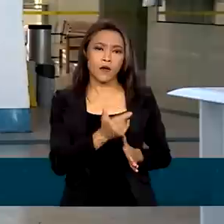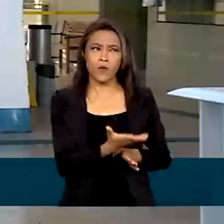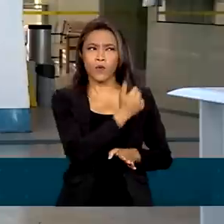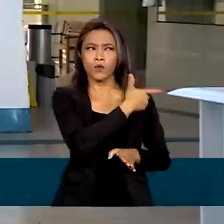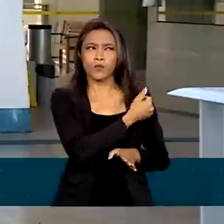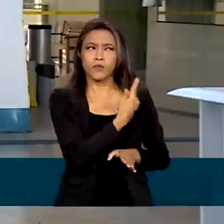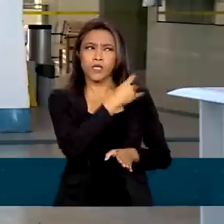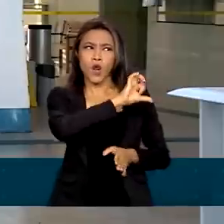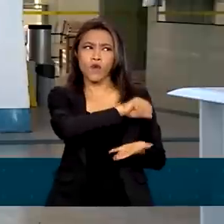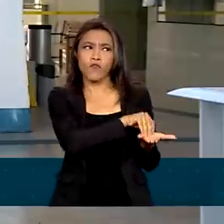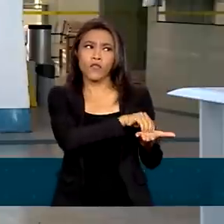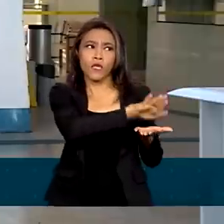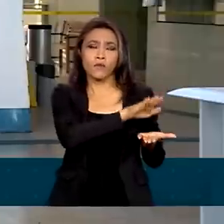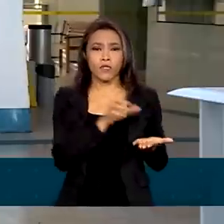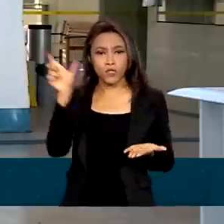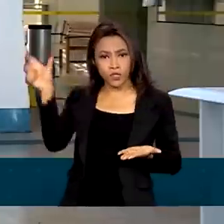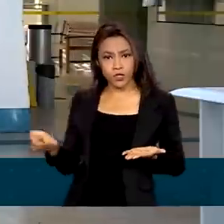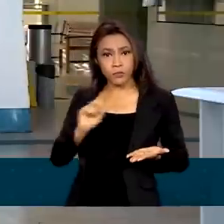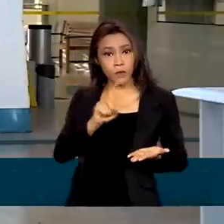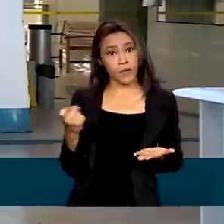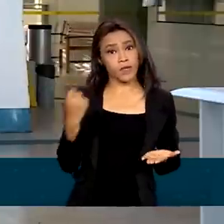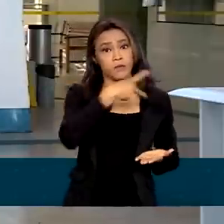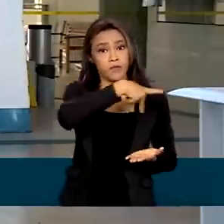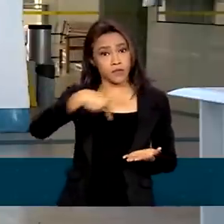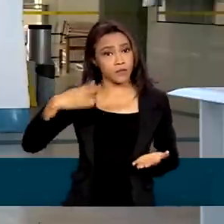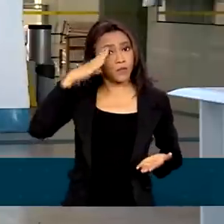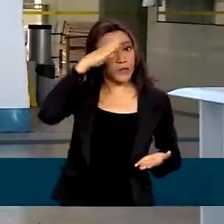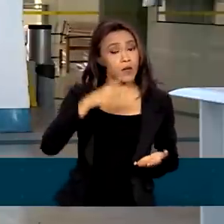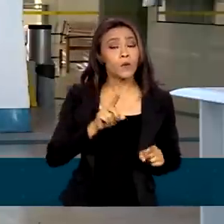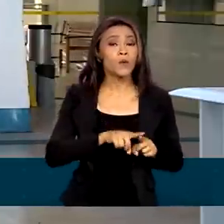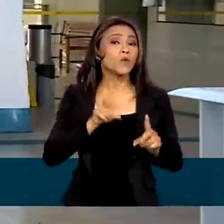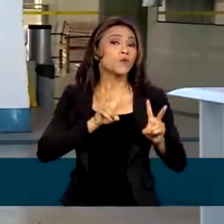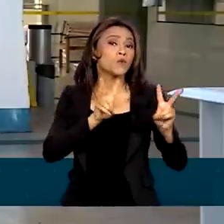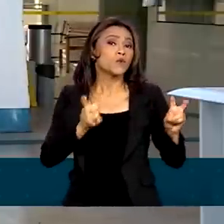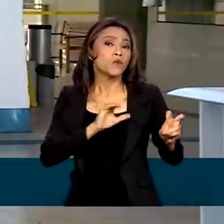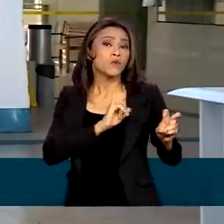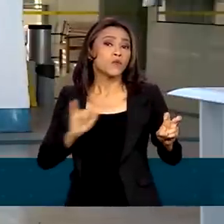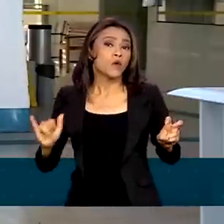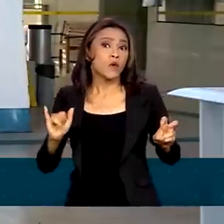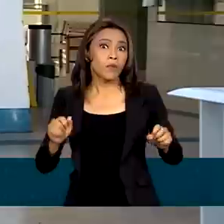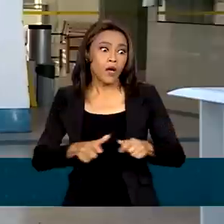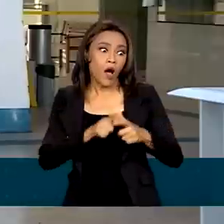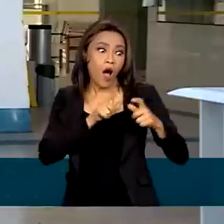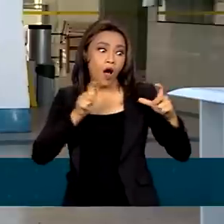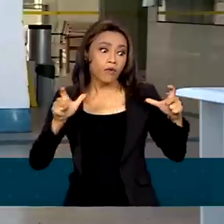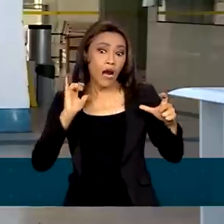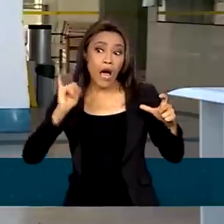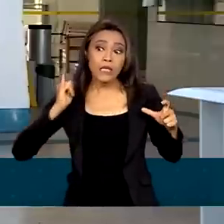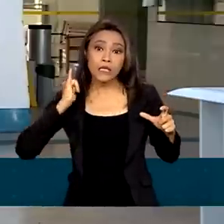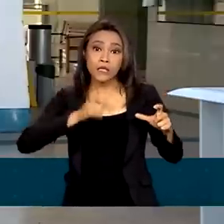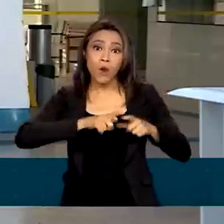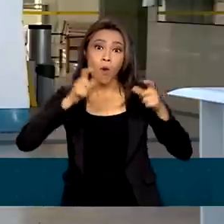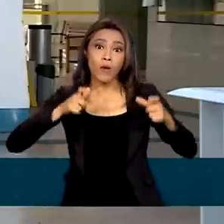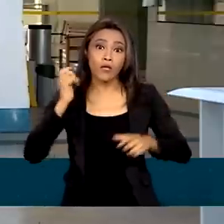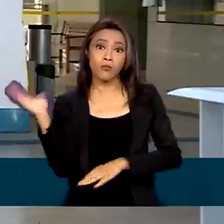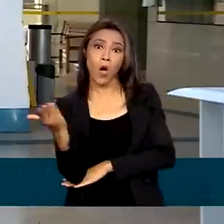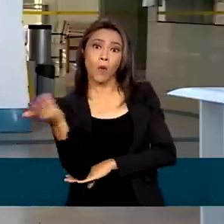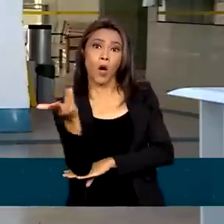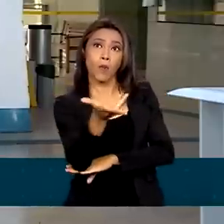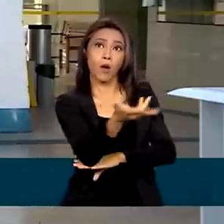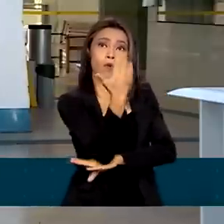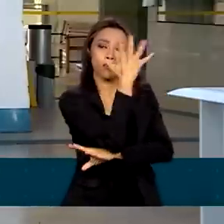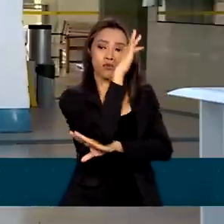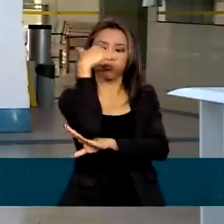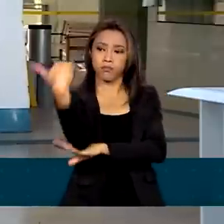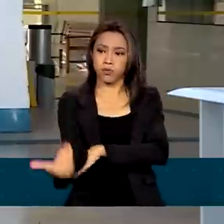pelo ex-presidente Jair Bolsonaro, após alertar para o aumento do desmatamento na Amazônia. Agora, no comando do